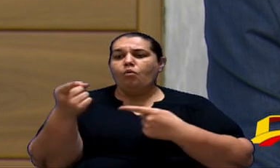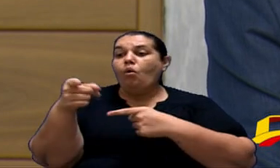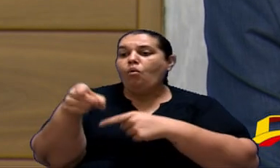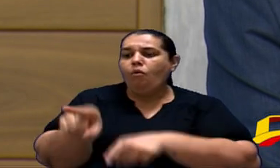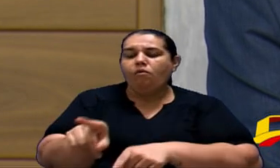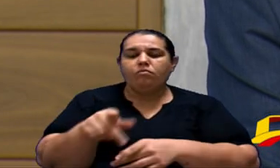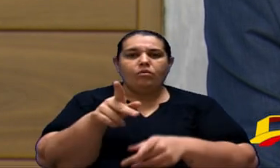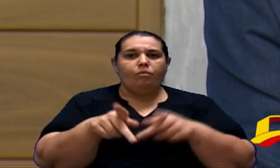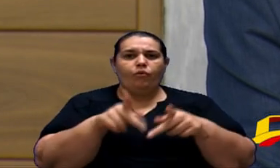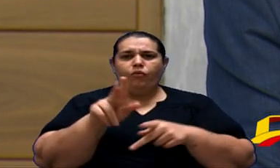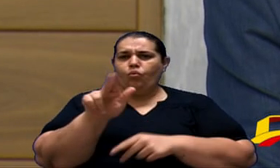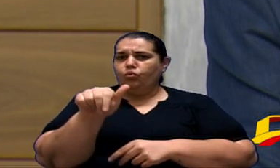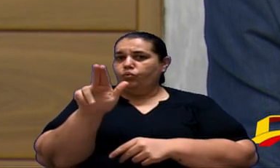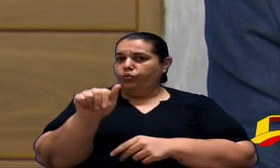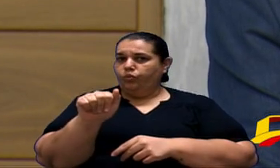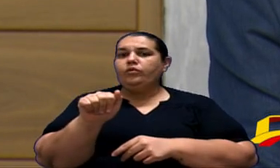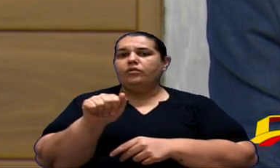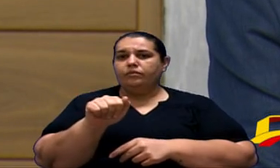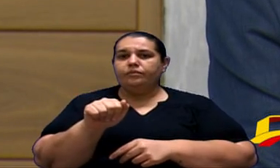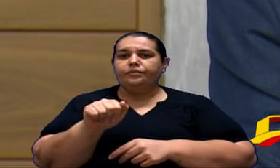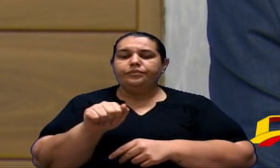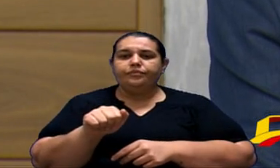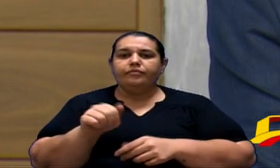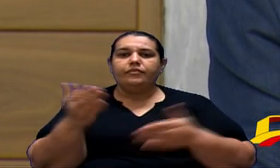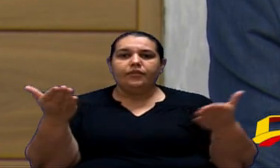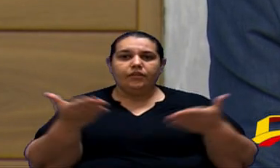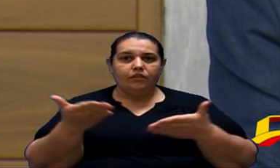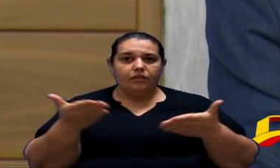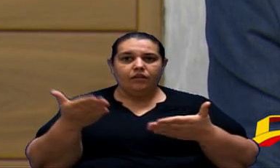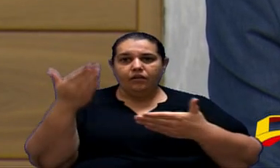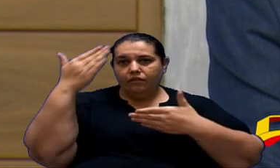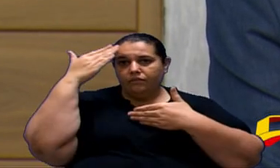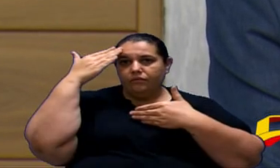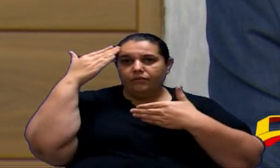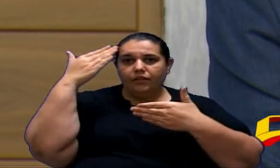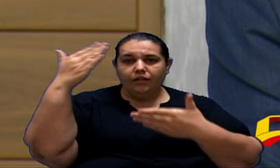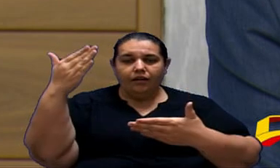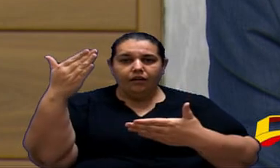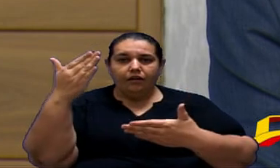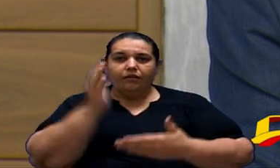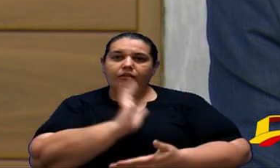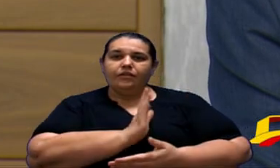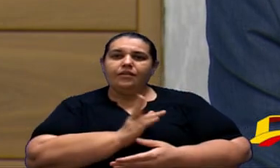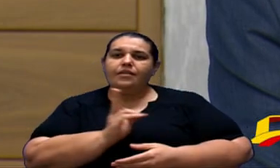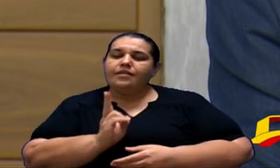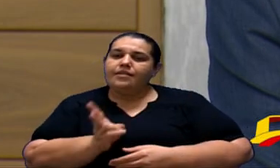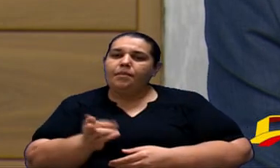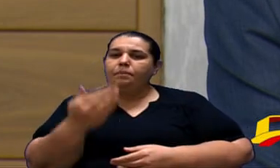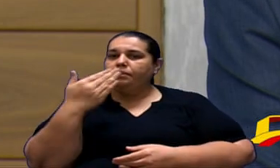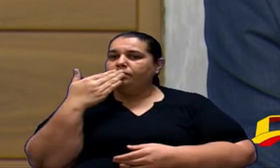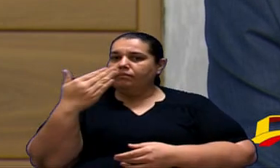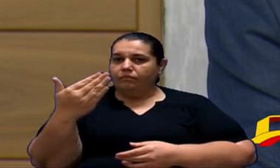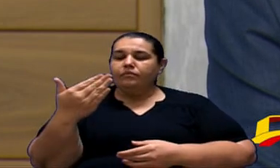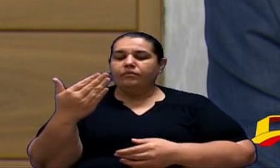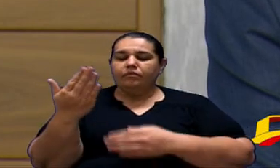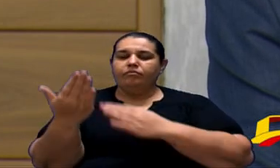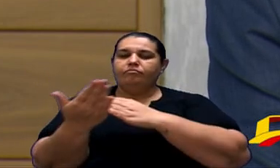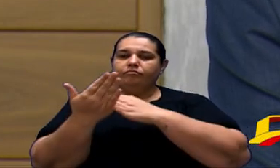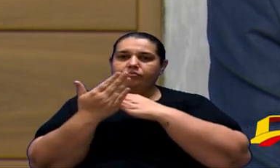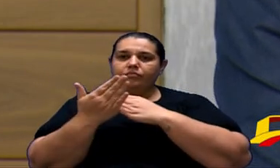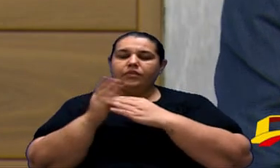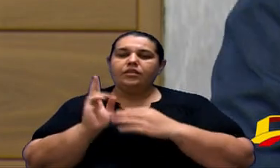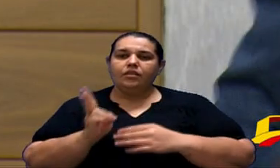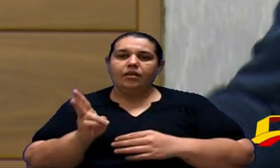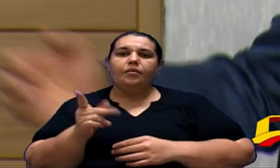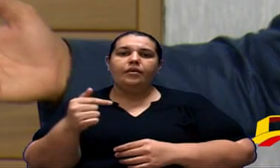eles de forma alguma desde já agradeço de coração conte sempre com esse vereador gabinete 13 aqui na